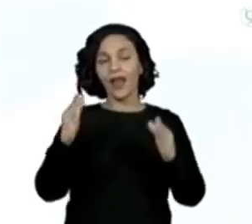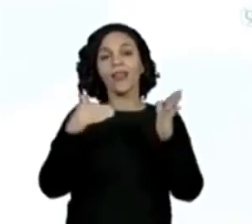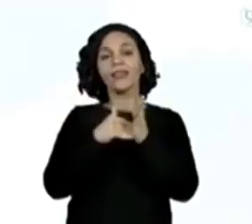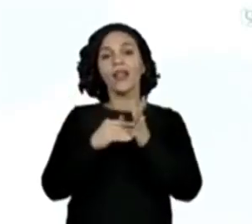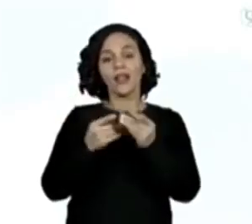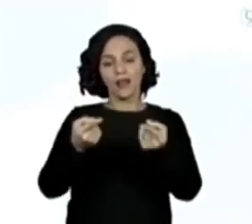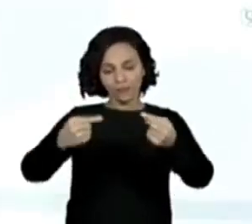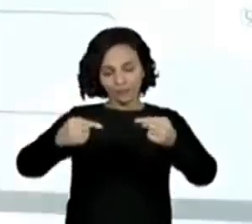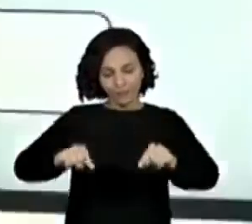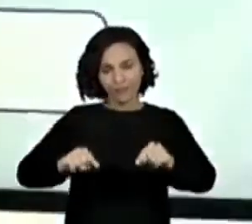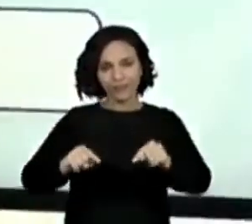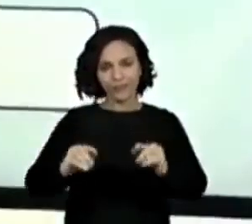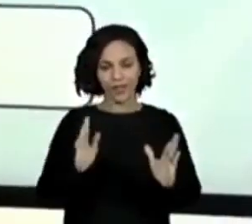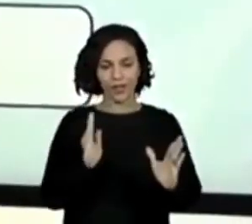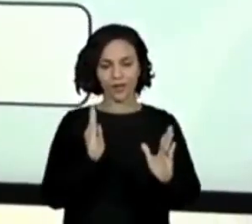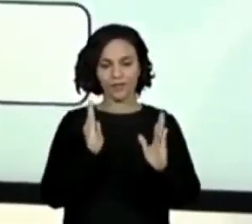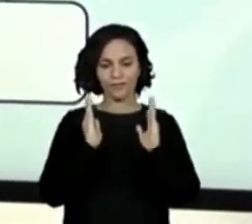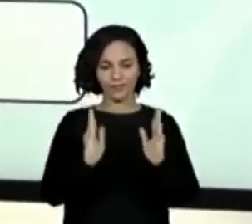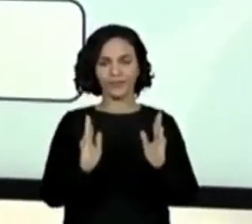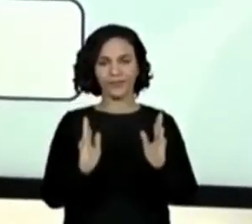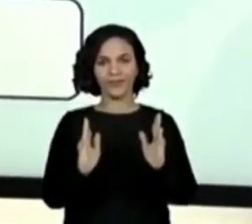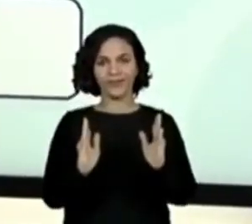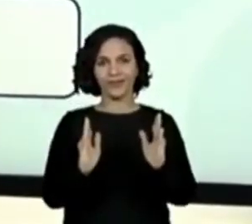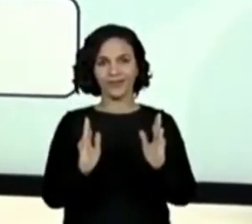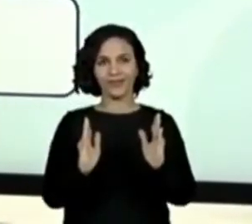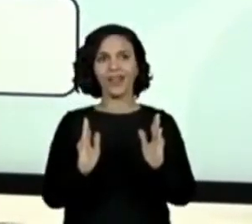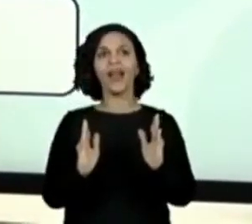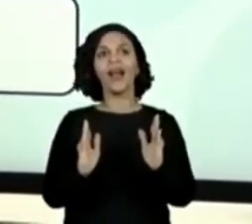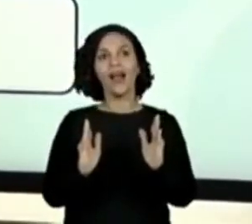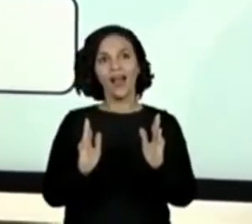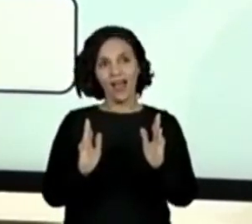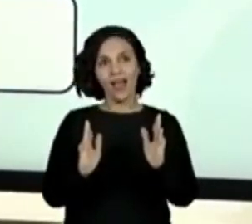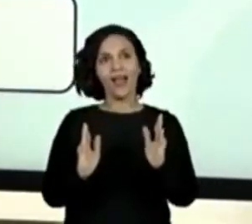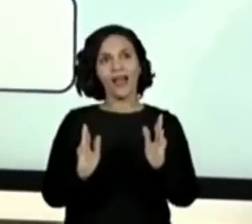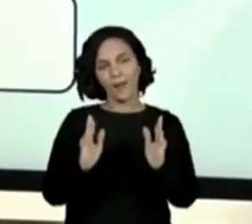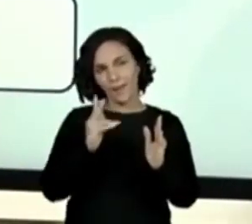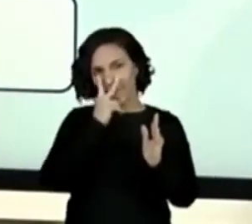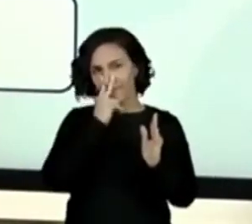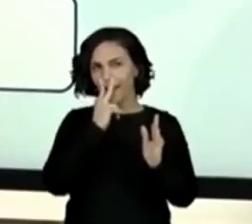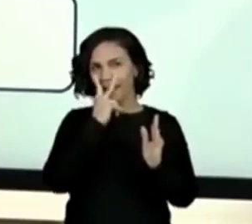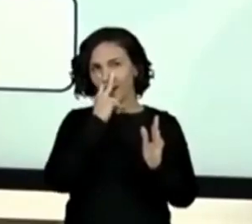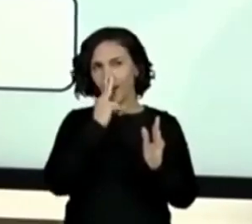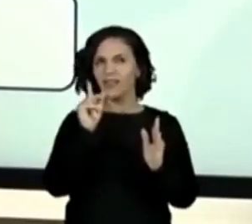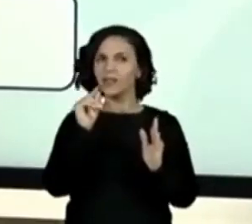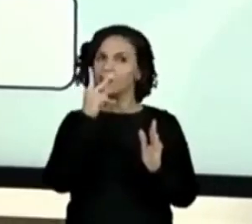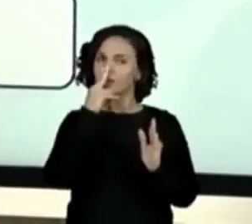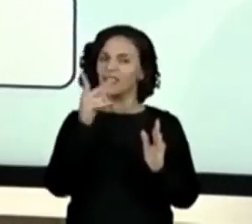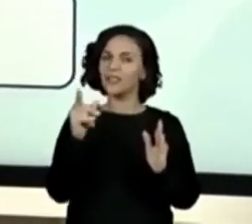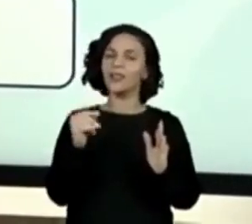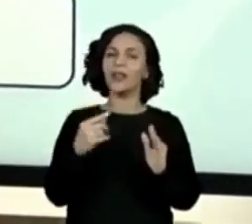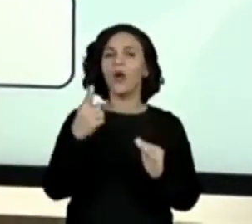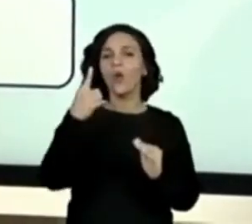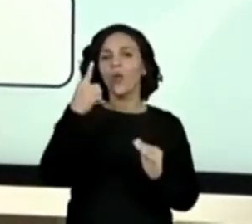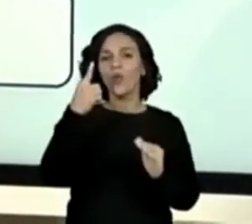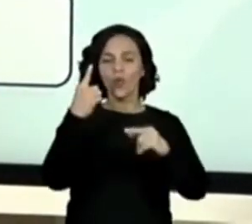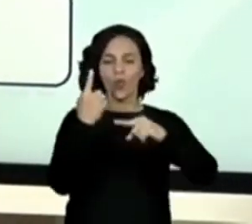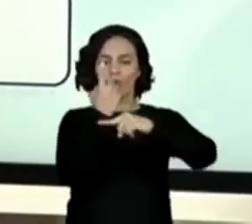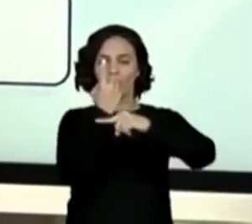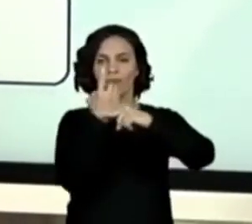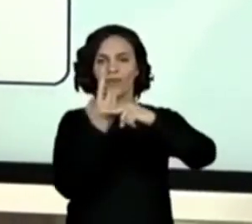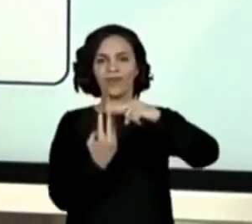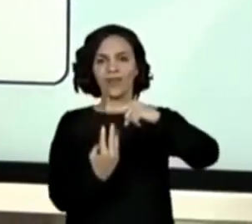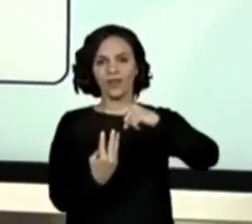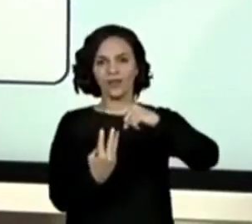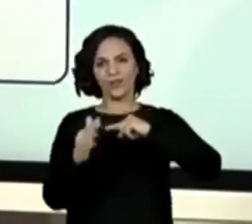ela vai na corda de baixo. Aí a gente vê que ela cobre mais ou menos um terço da parte, como vocês